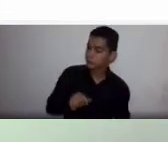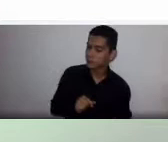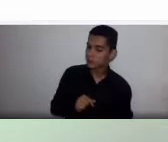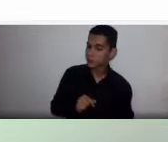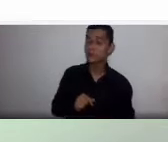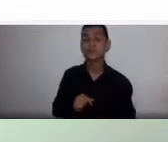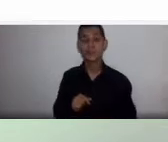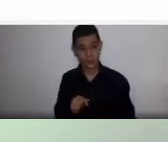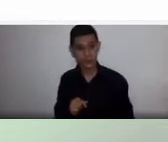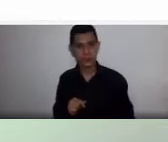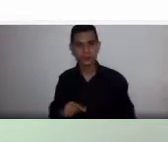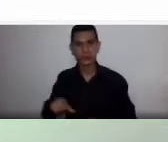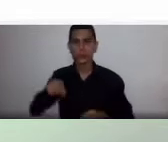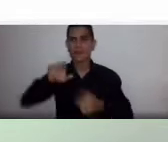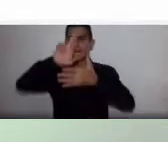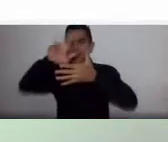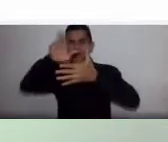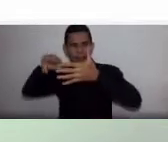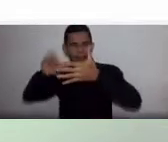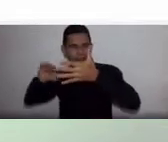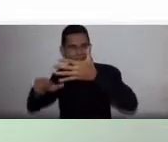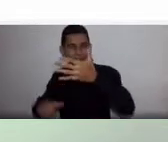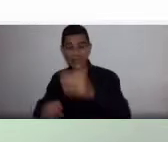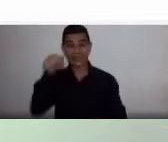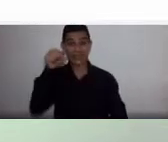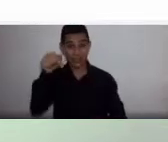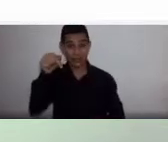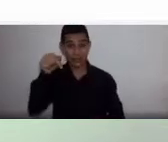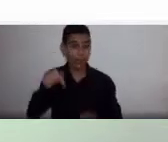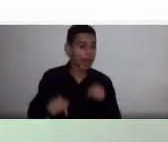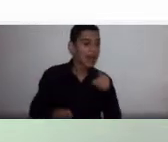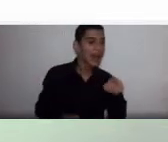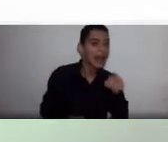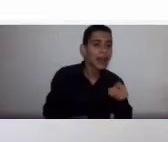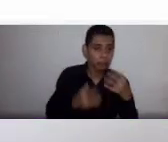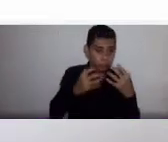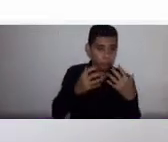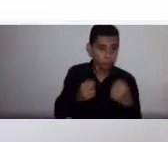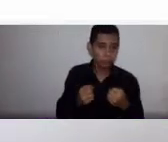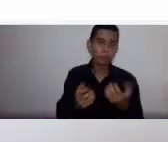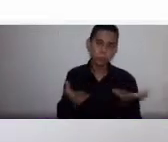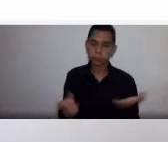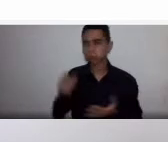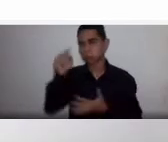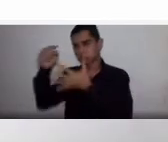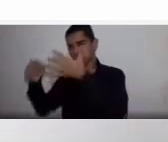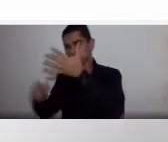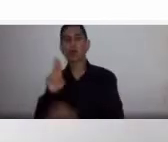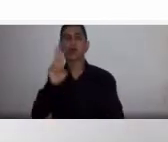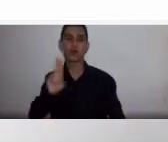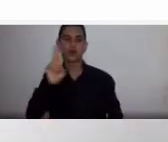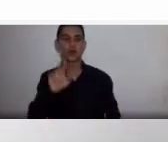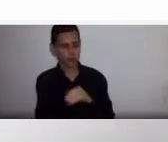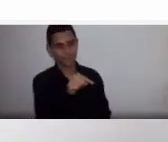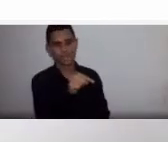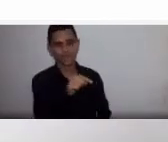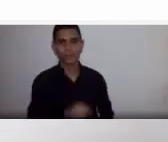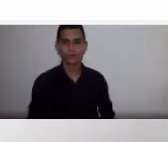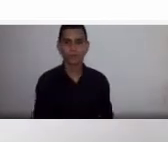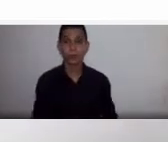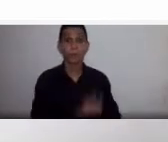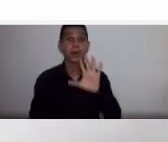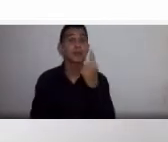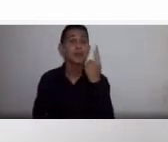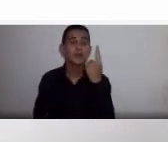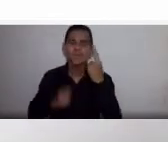relativamente frequentes nos pacientes que recebem sangue. De maneira que, uma preocupação muito